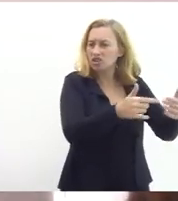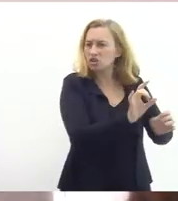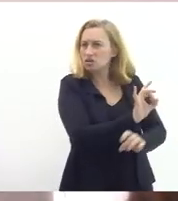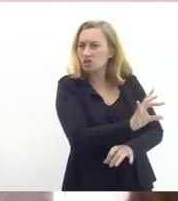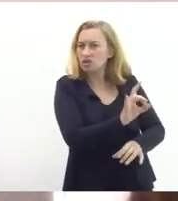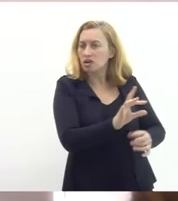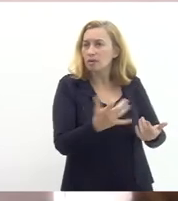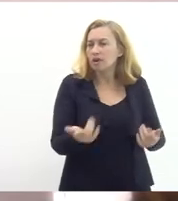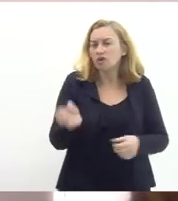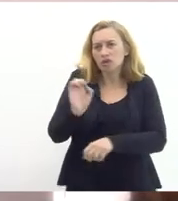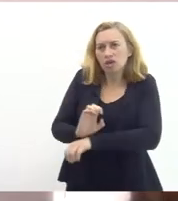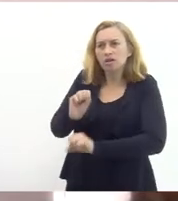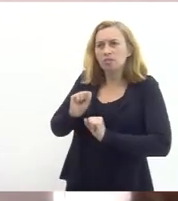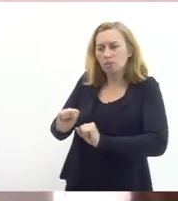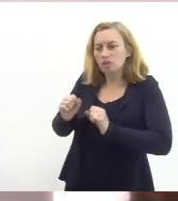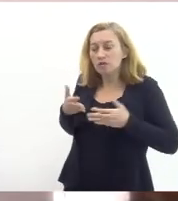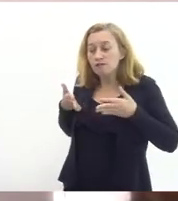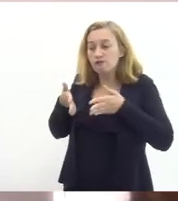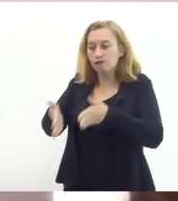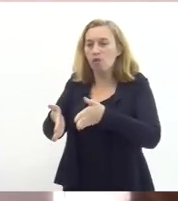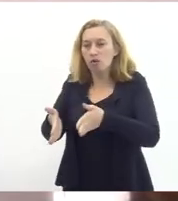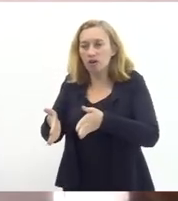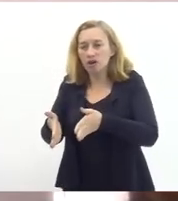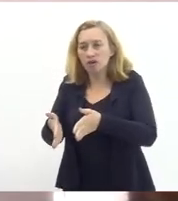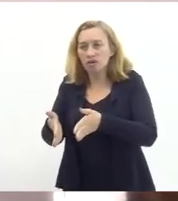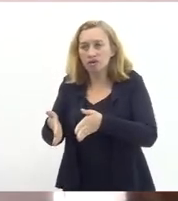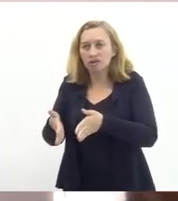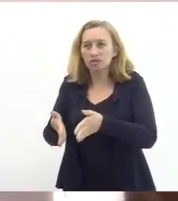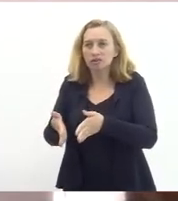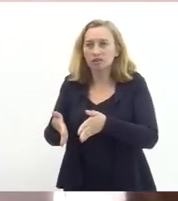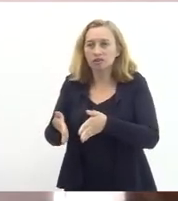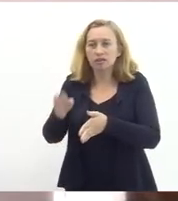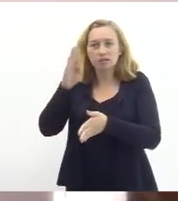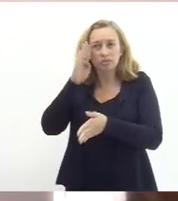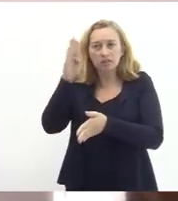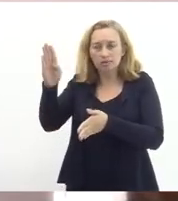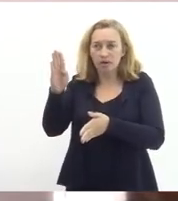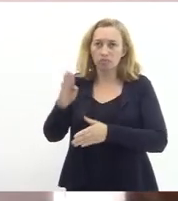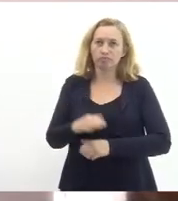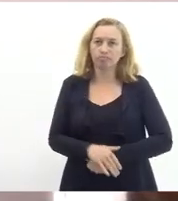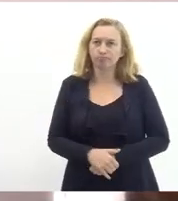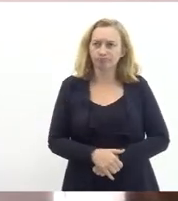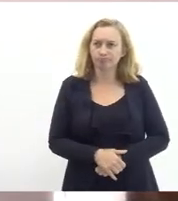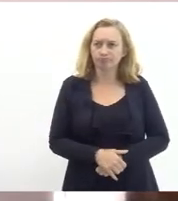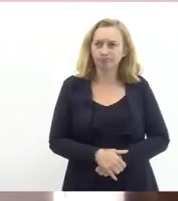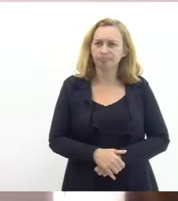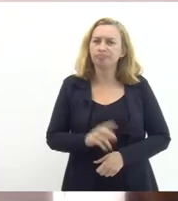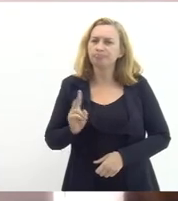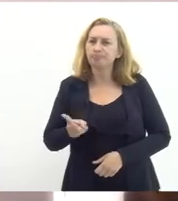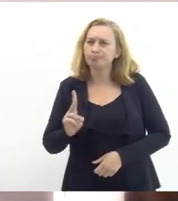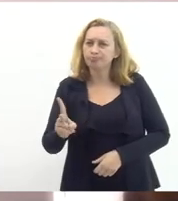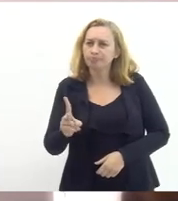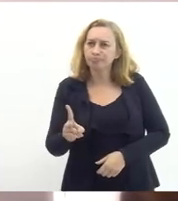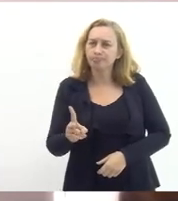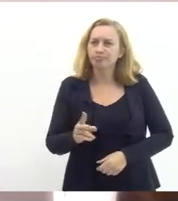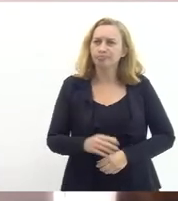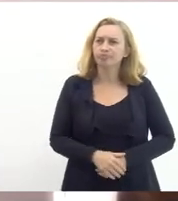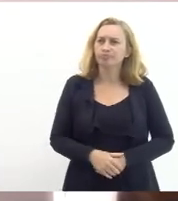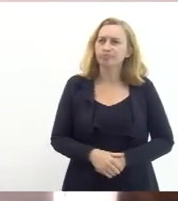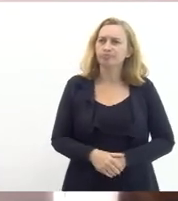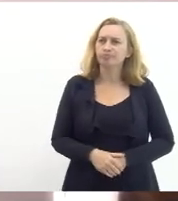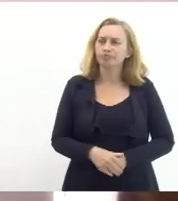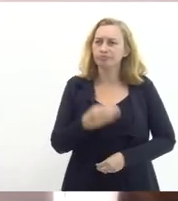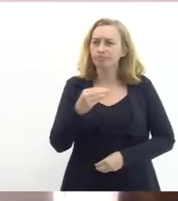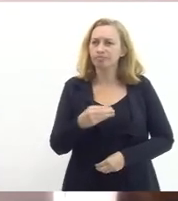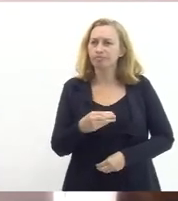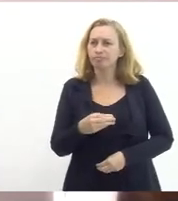o Estado possa se concentrar em funções que são essenciais e sempre na discriminação dessas funções